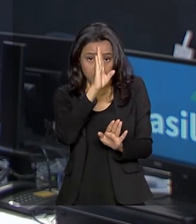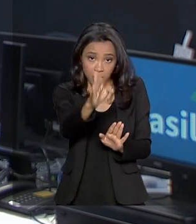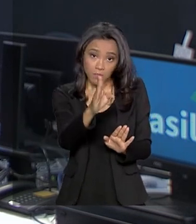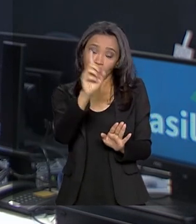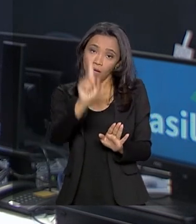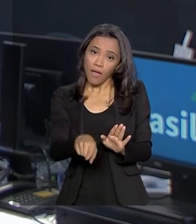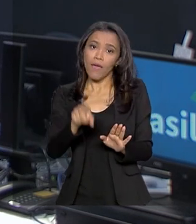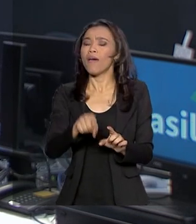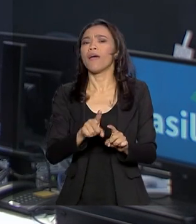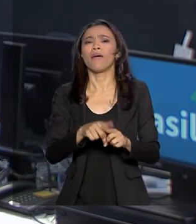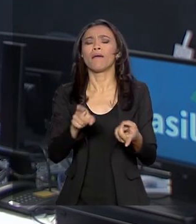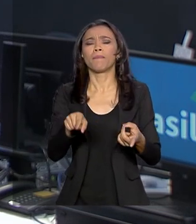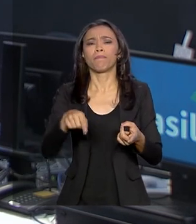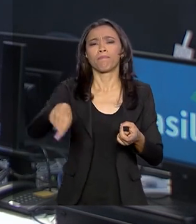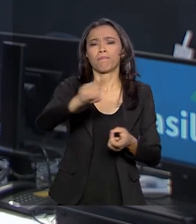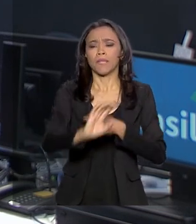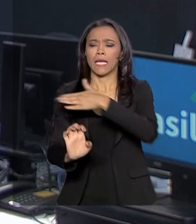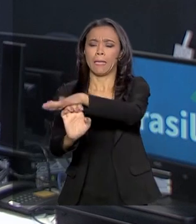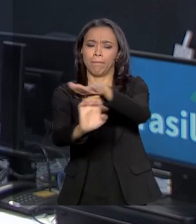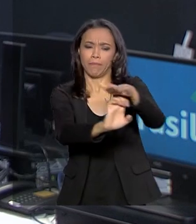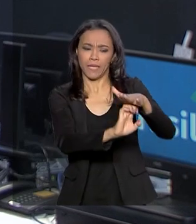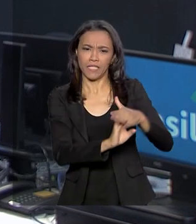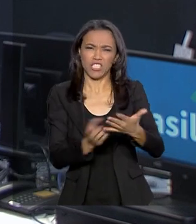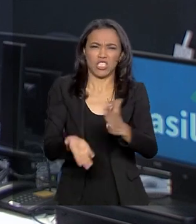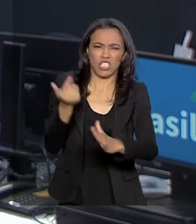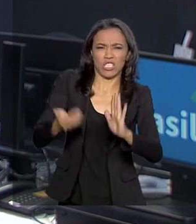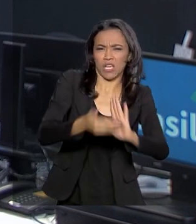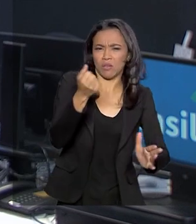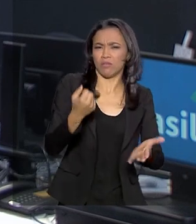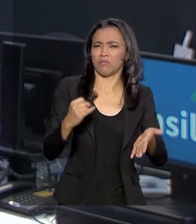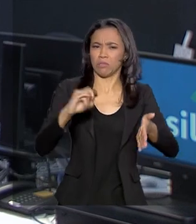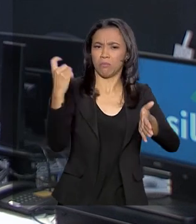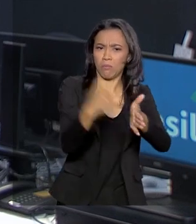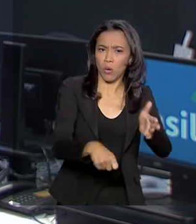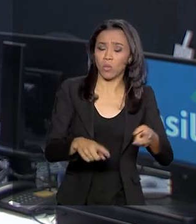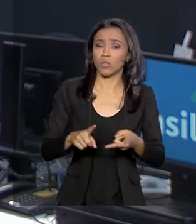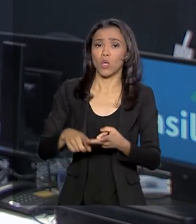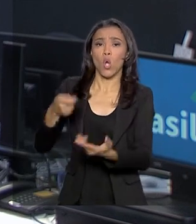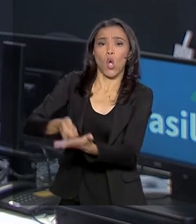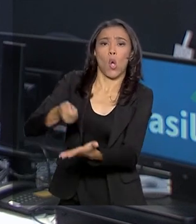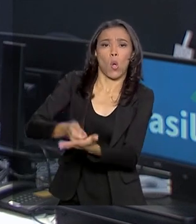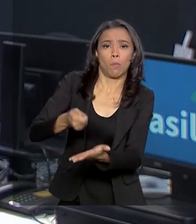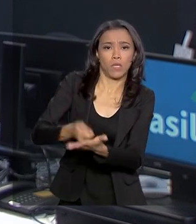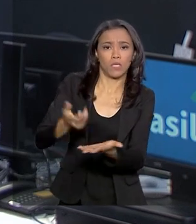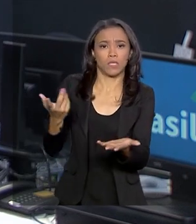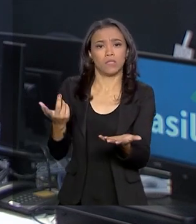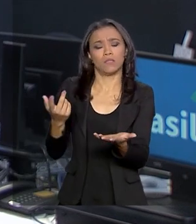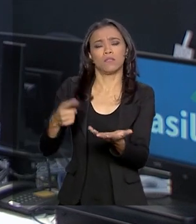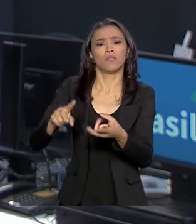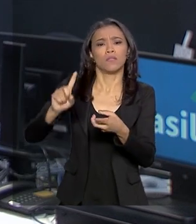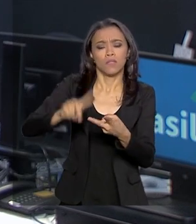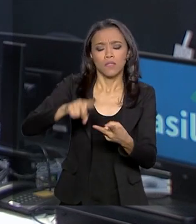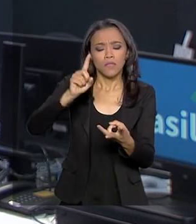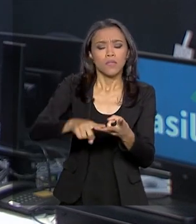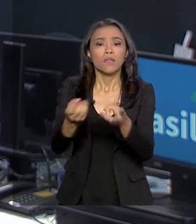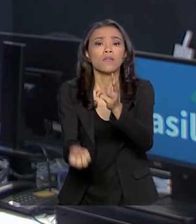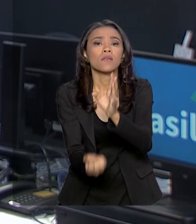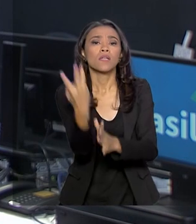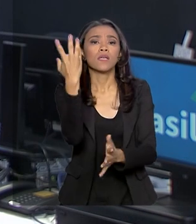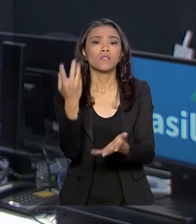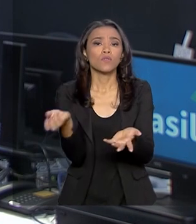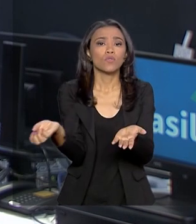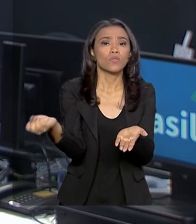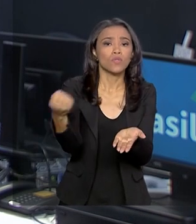desoneração de empresas do setor produtivo, a cobrança de impostos sobre lucros e dividendos, a criação de novas